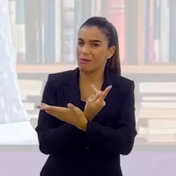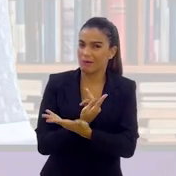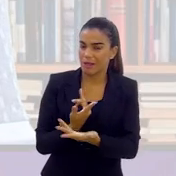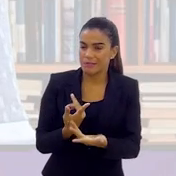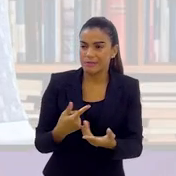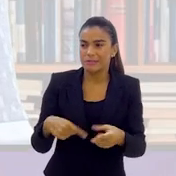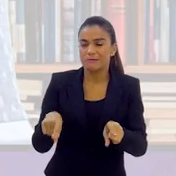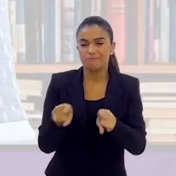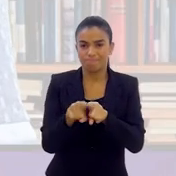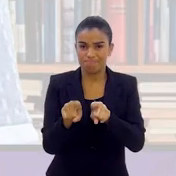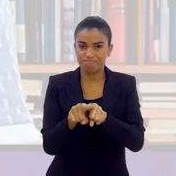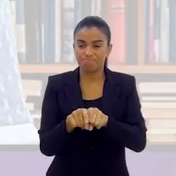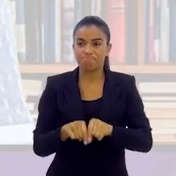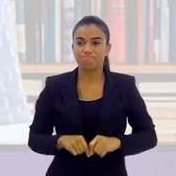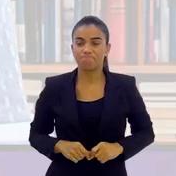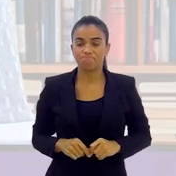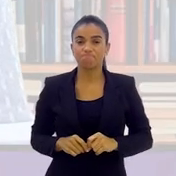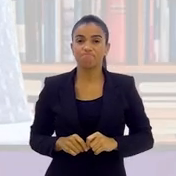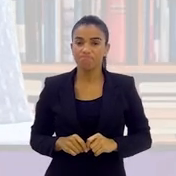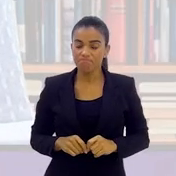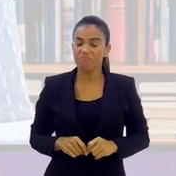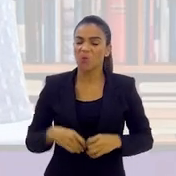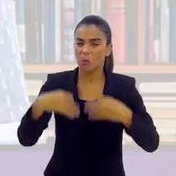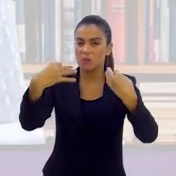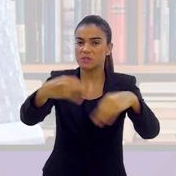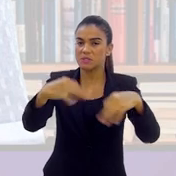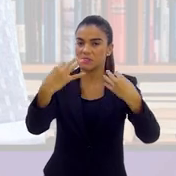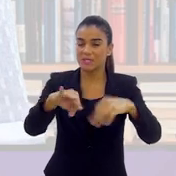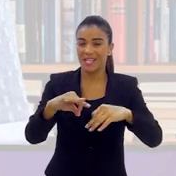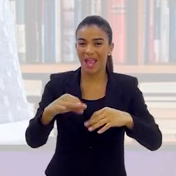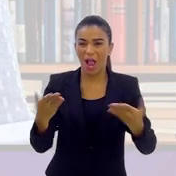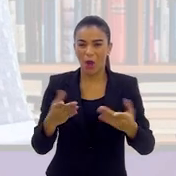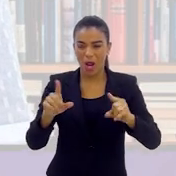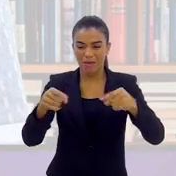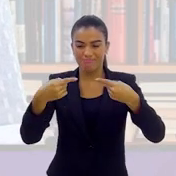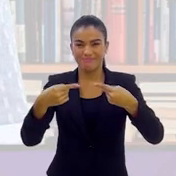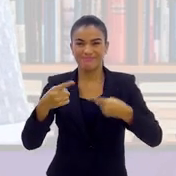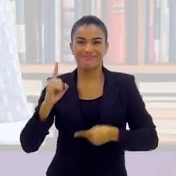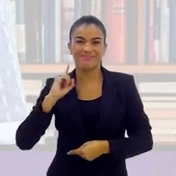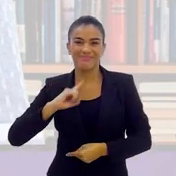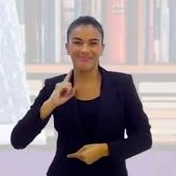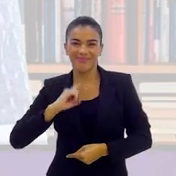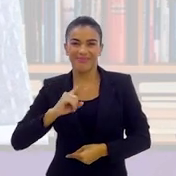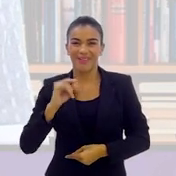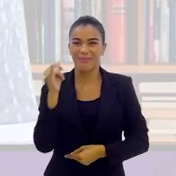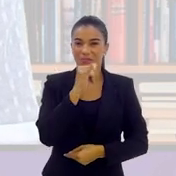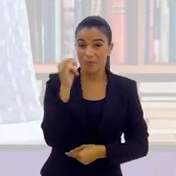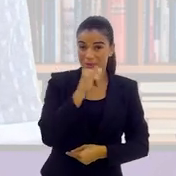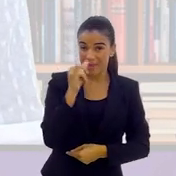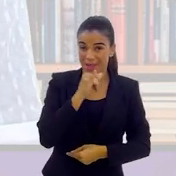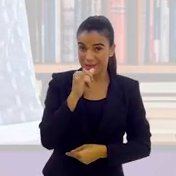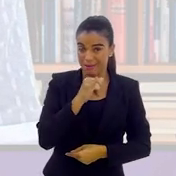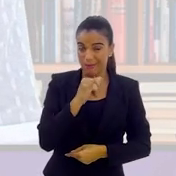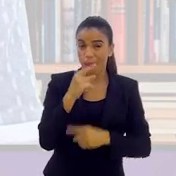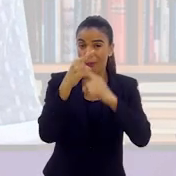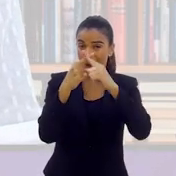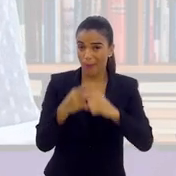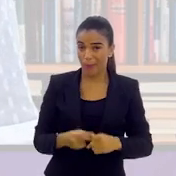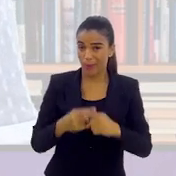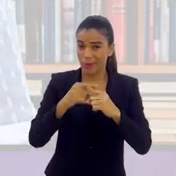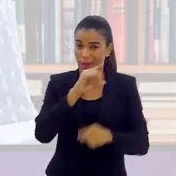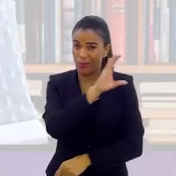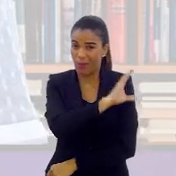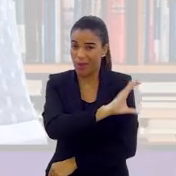medida, mas que acontece, acontece. Com certeza, nesse Fla-Flu, no primeiro jogo decisivo do Campeonato Carioca, uma